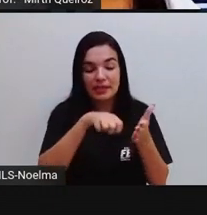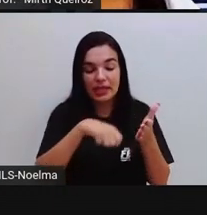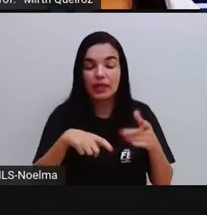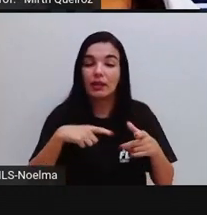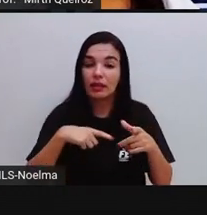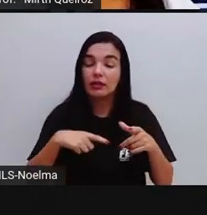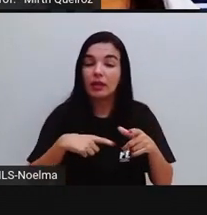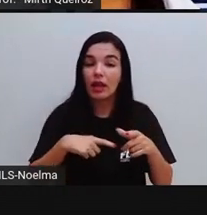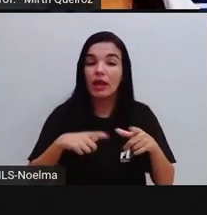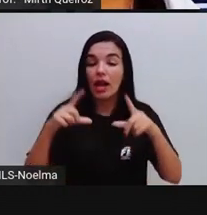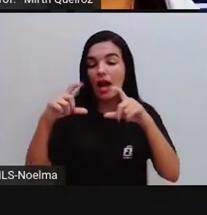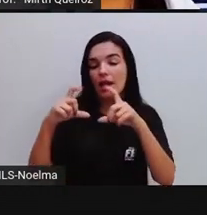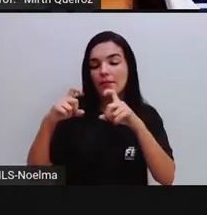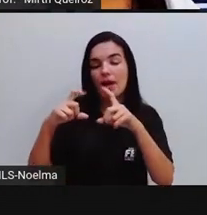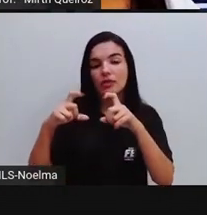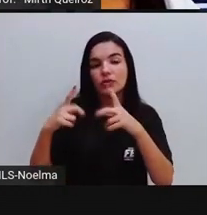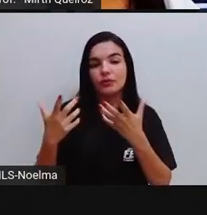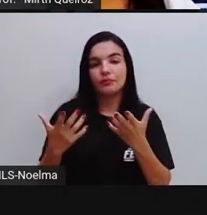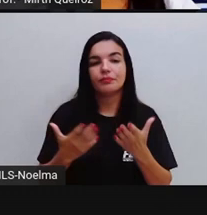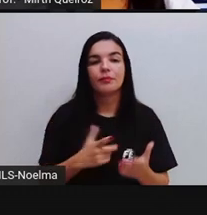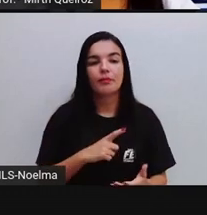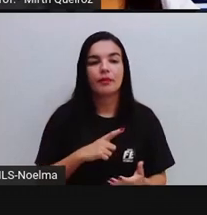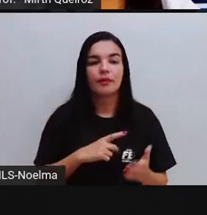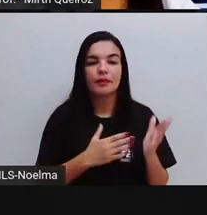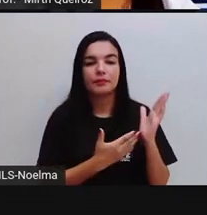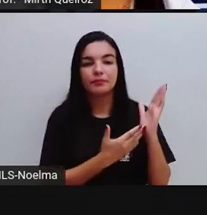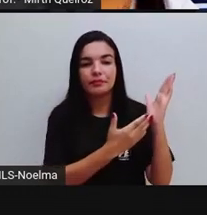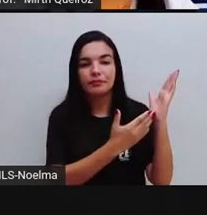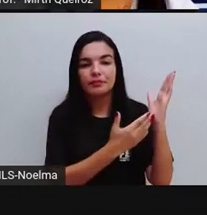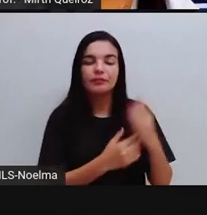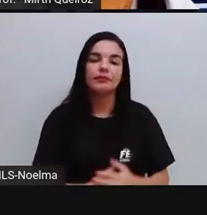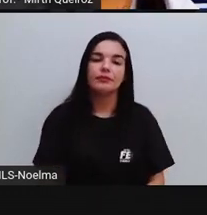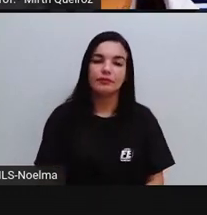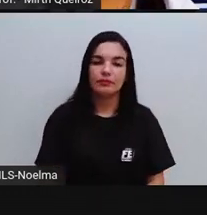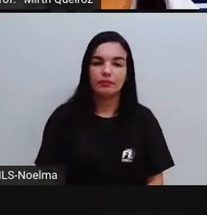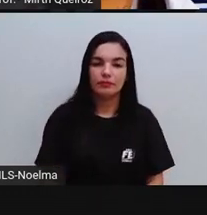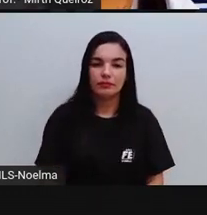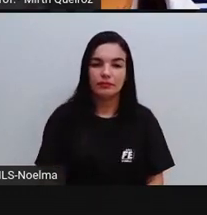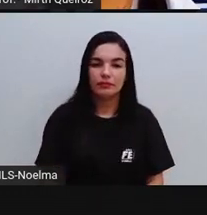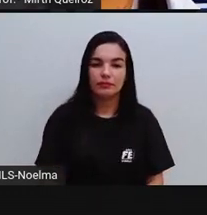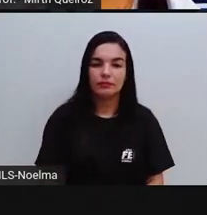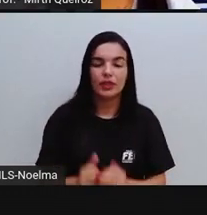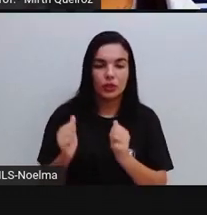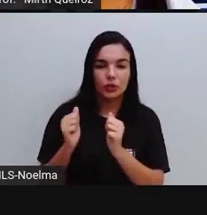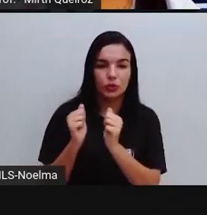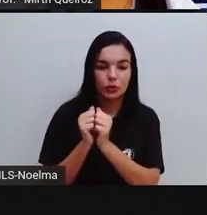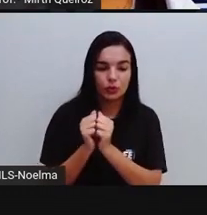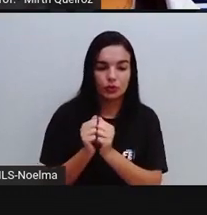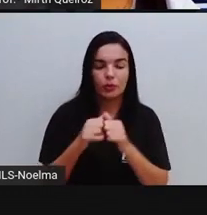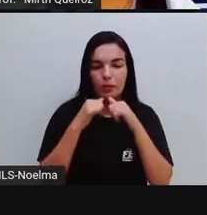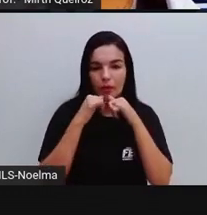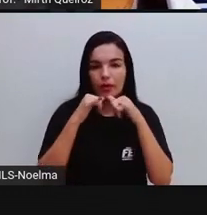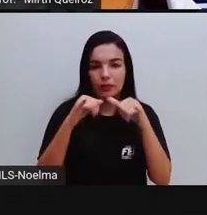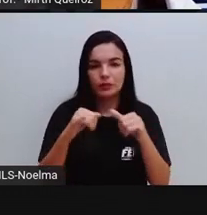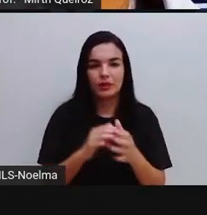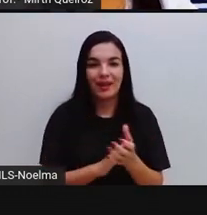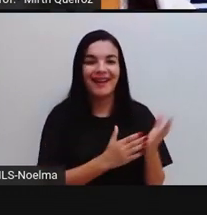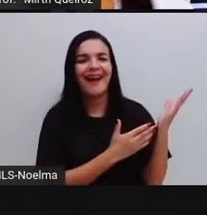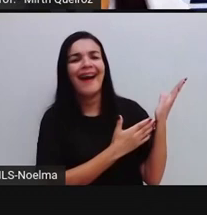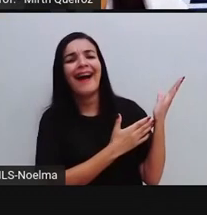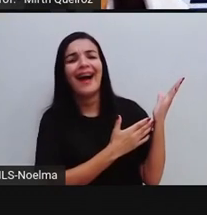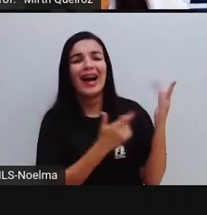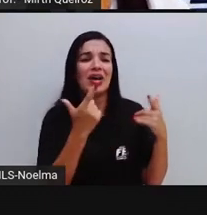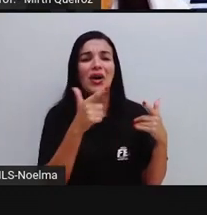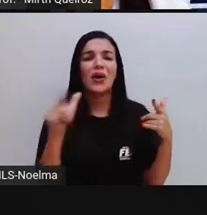nós temos a linguagem não verbal, que é a utilização da própria imagem, né, pra compor aí esse anúncio publicitário. Olha